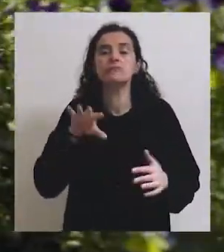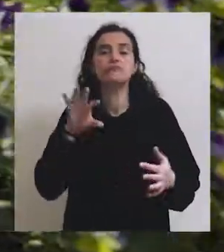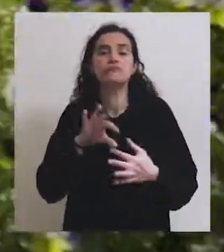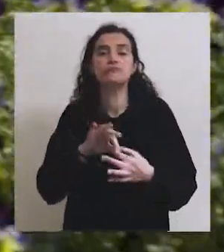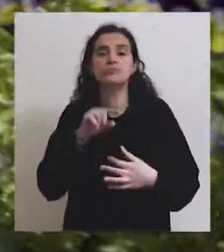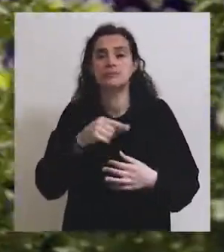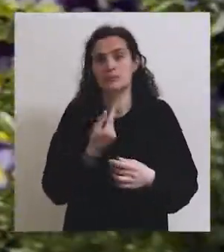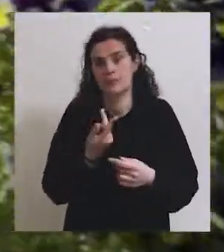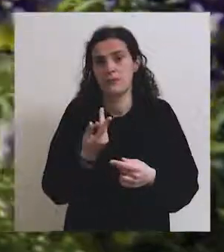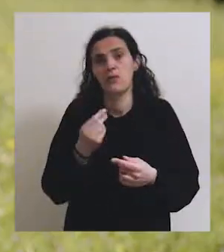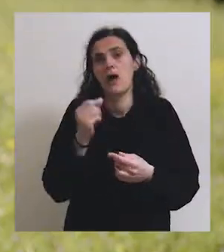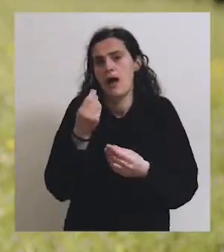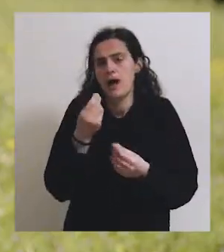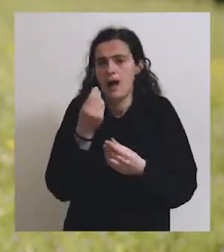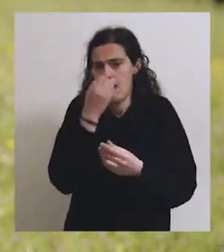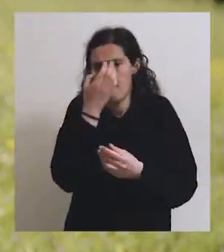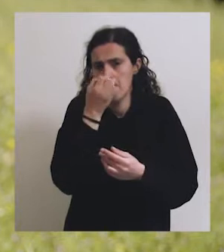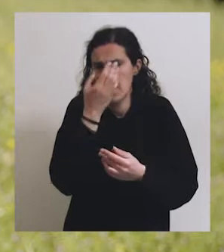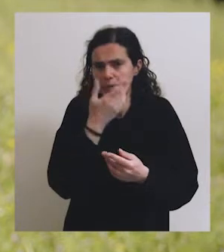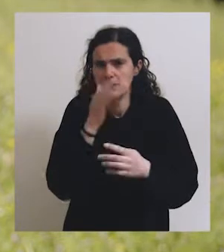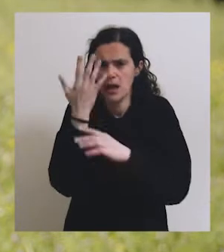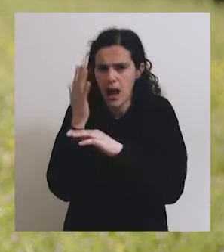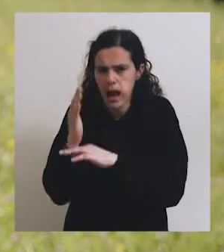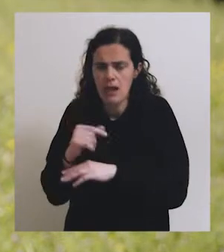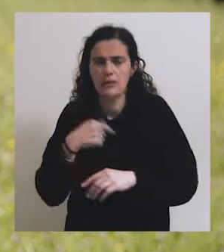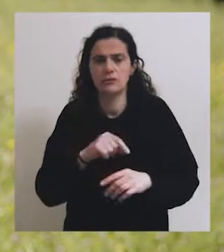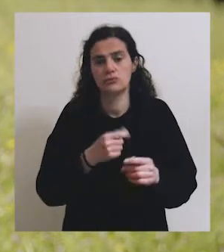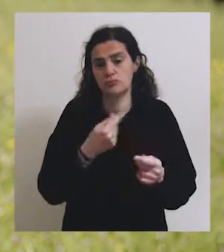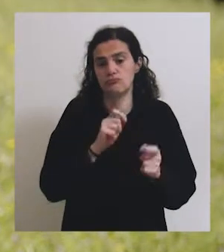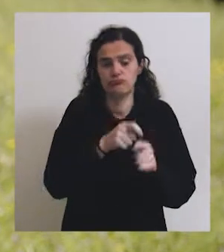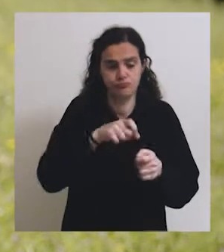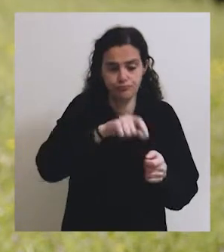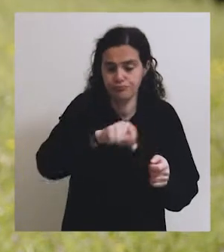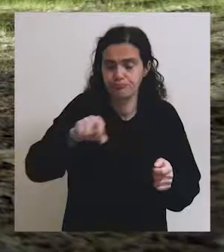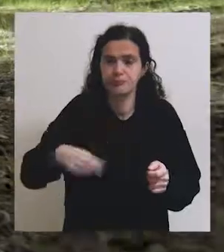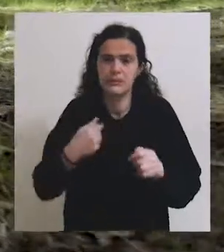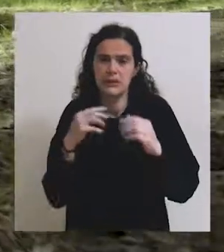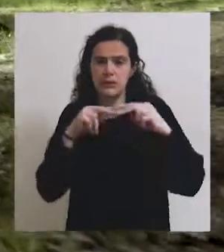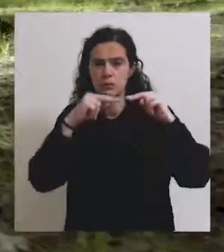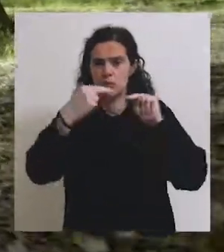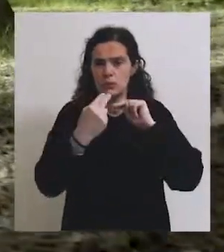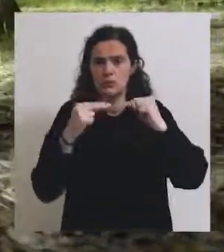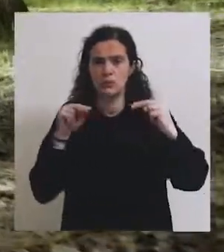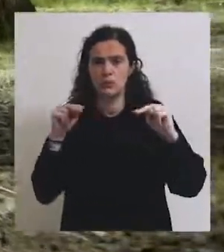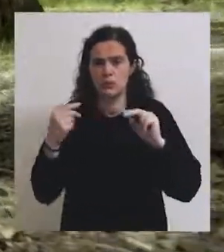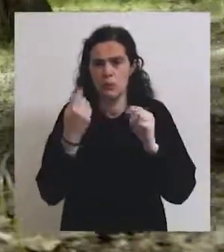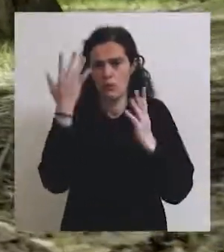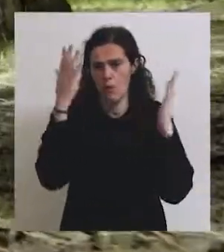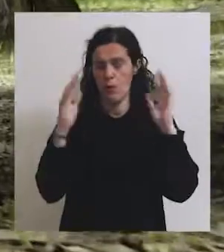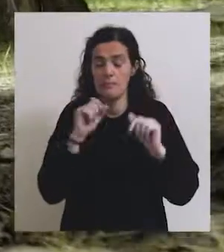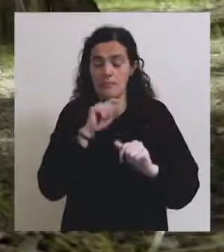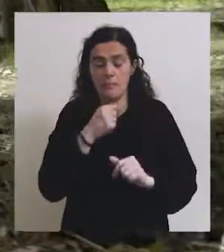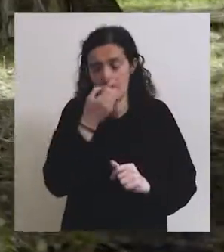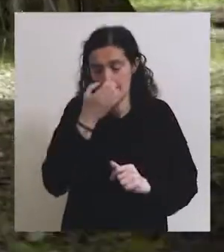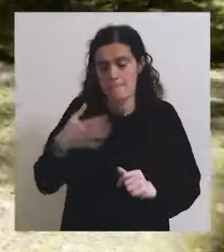precisamente nesta questão da vegetação arbustiva, uma plantação, uma grande plantação que fizemos por baixo do Tritopol, que não é uma mata,